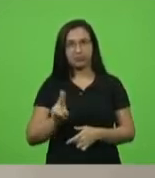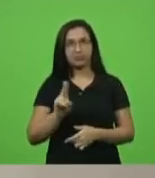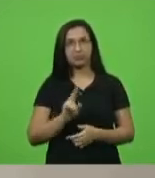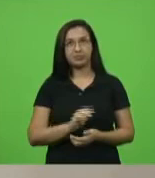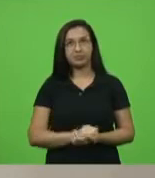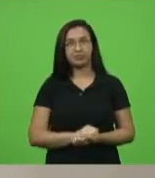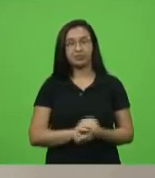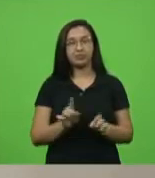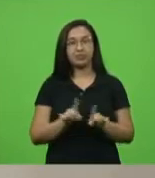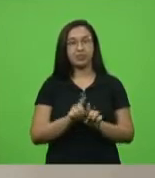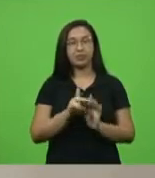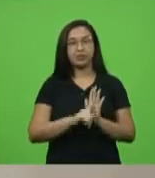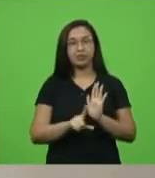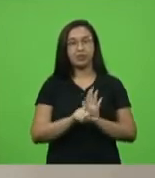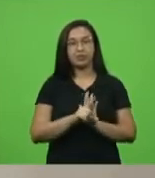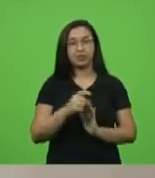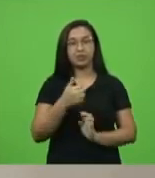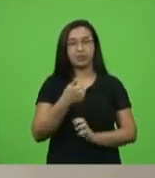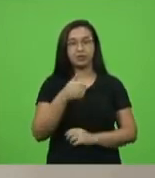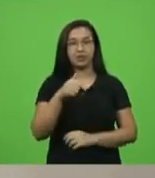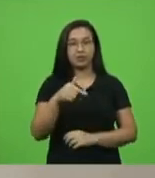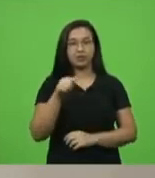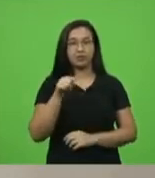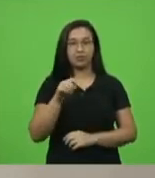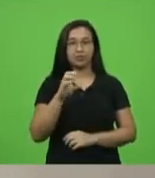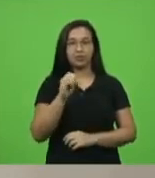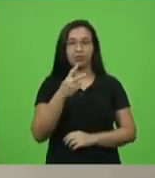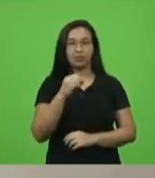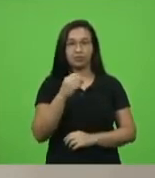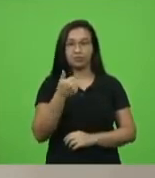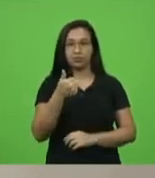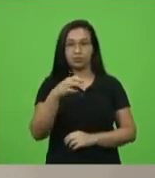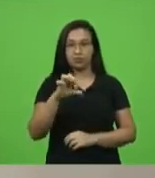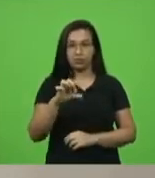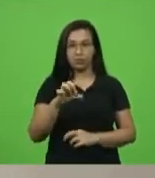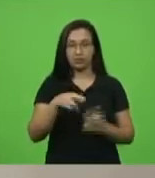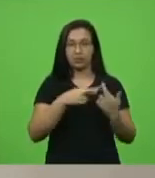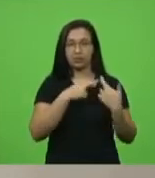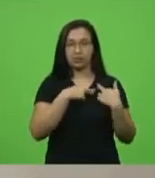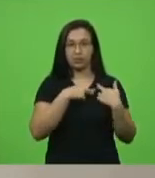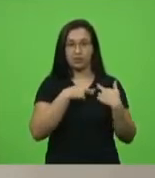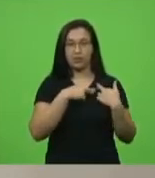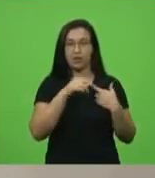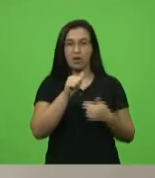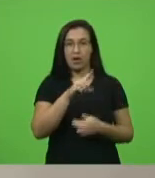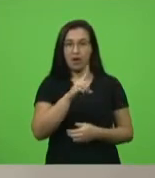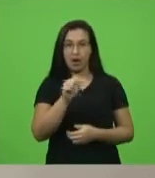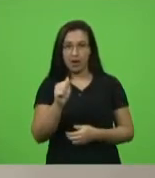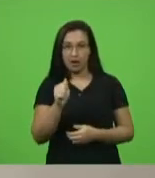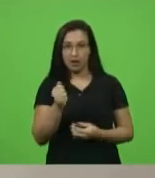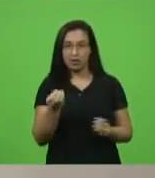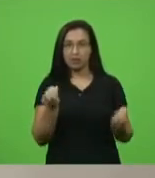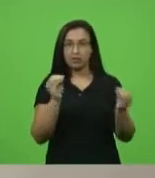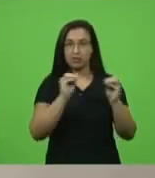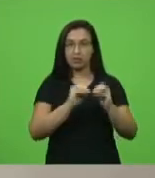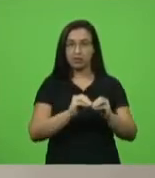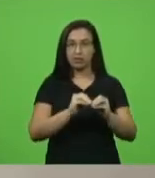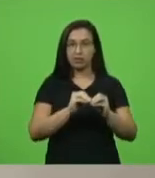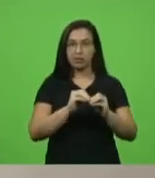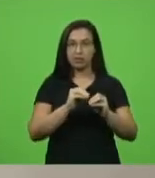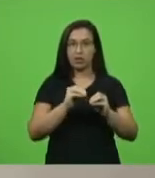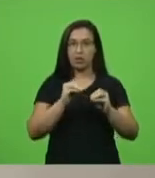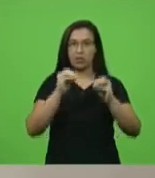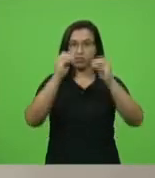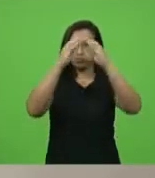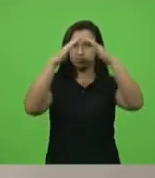Também o Projeto de Lei nº.0 de 2019, da Autoria, deputada Ada de Luca, que dispõe sobre a instalação de painéis solares fotovoltaicos nas